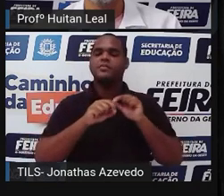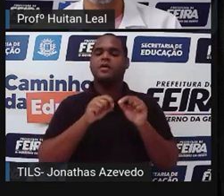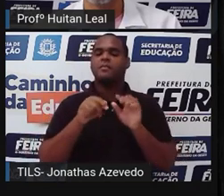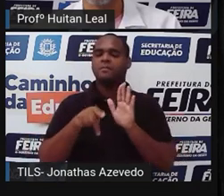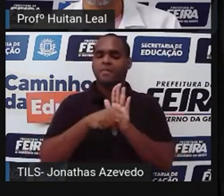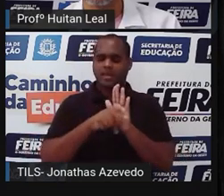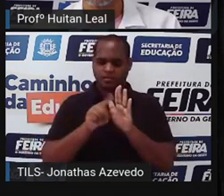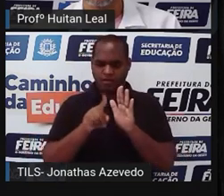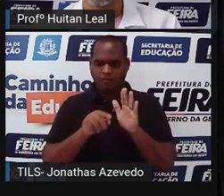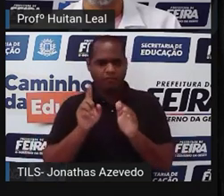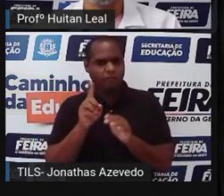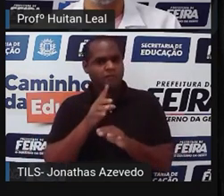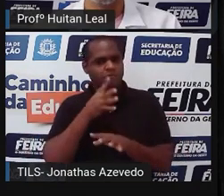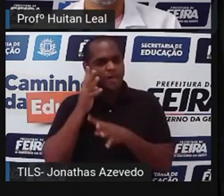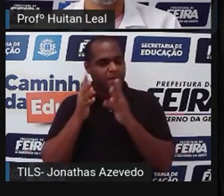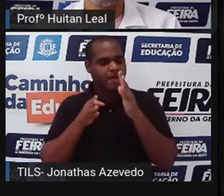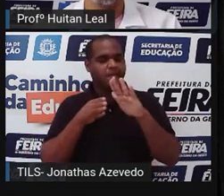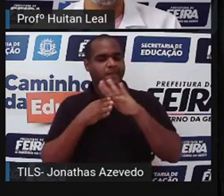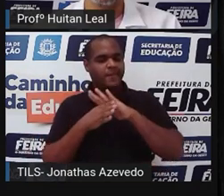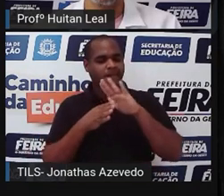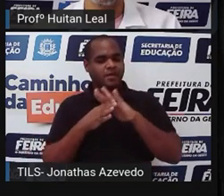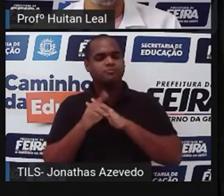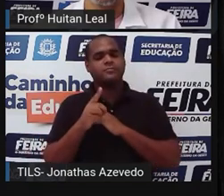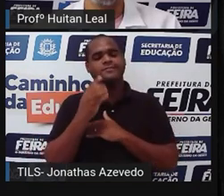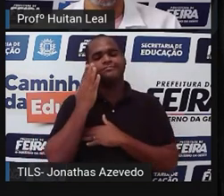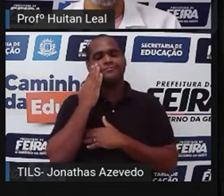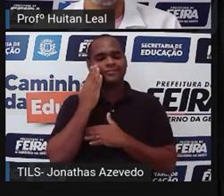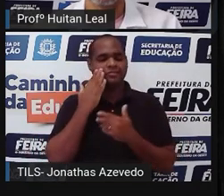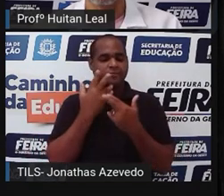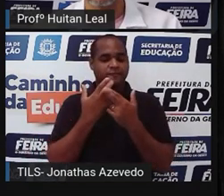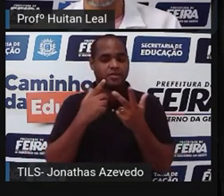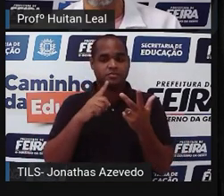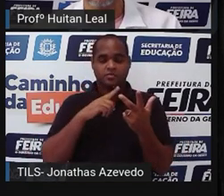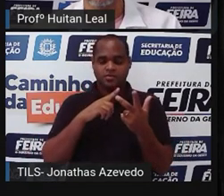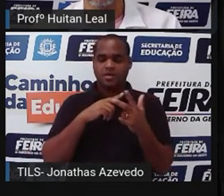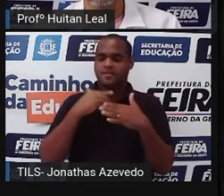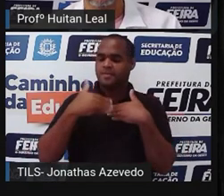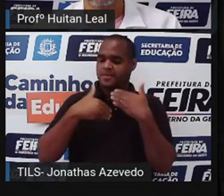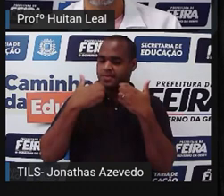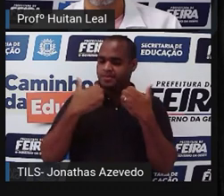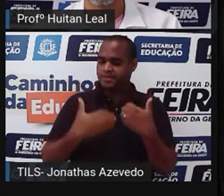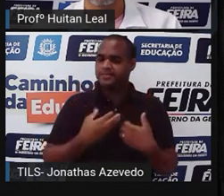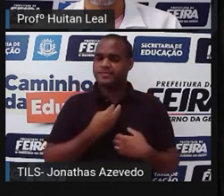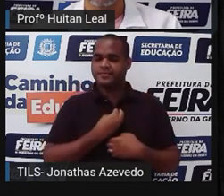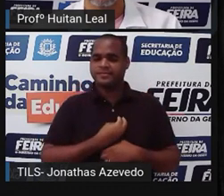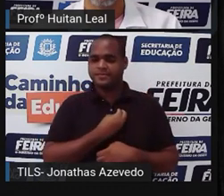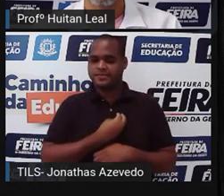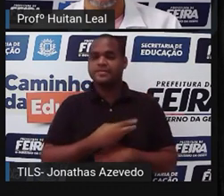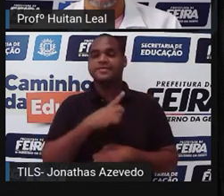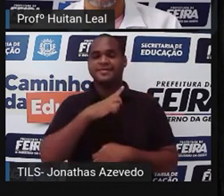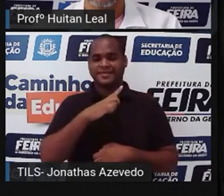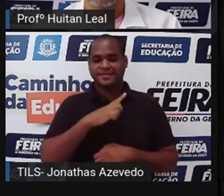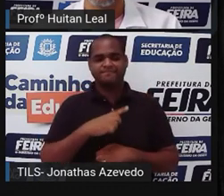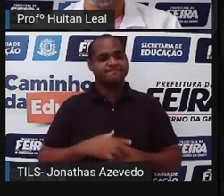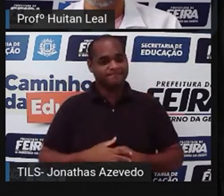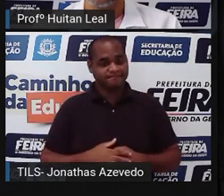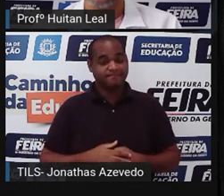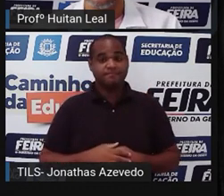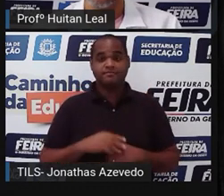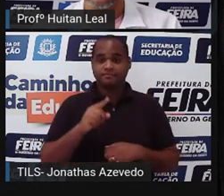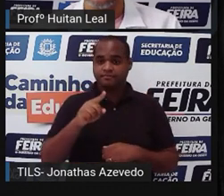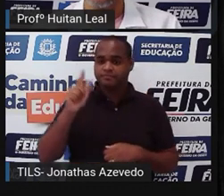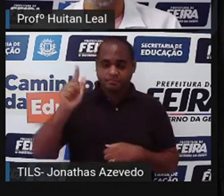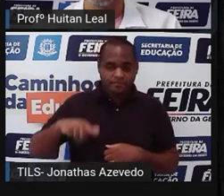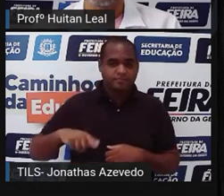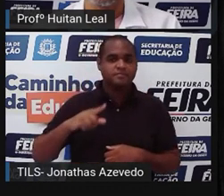não interferir, mas você sabe de tudo o que se passou durante aquela partida e você vai novamente